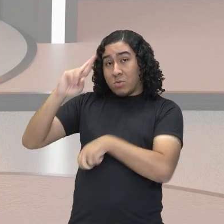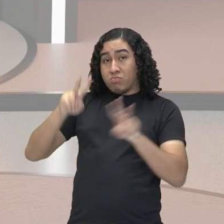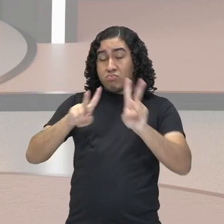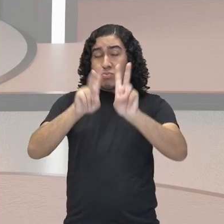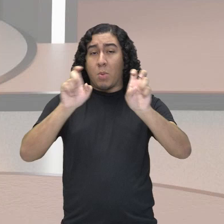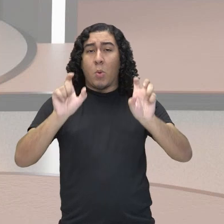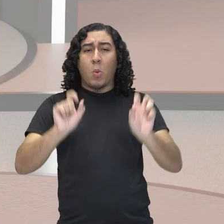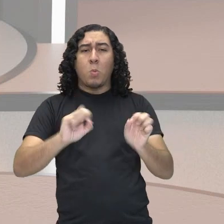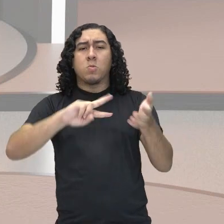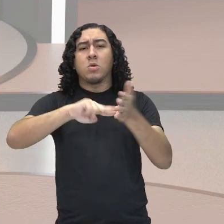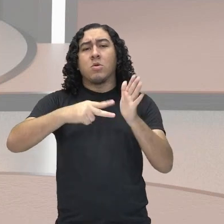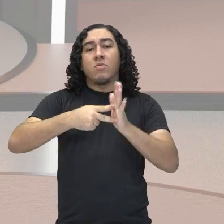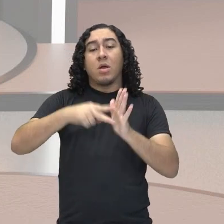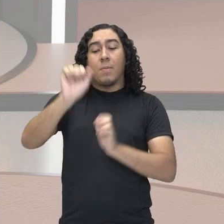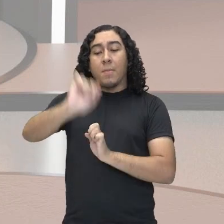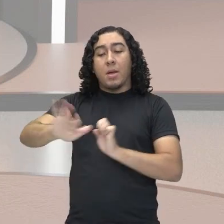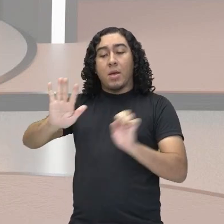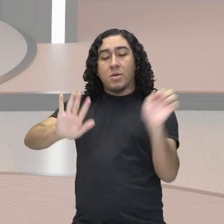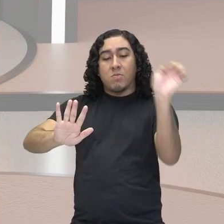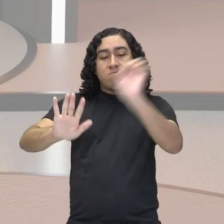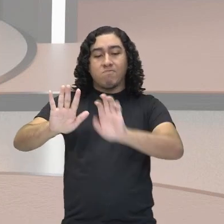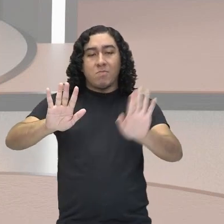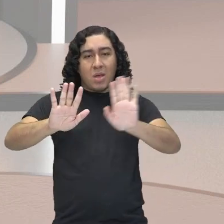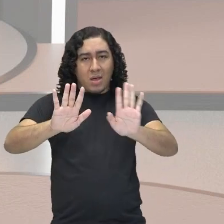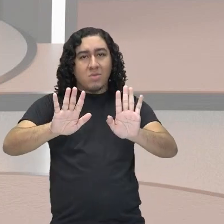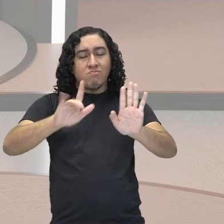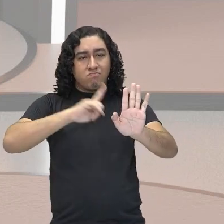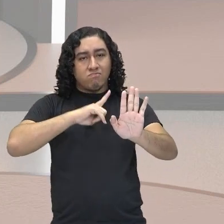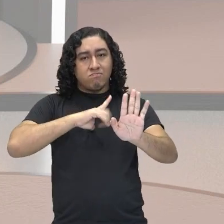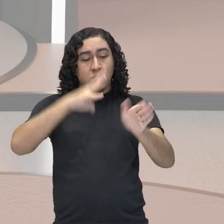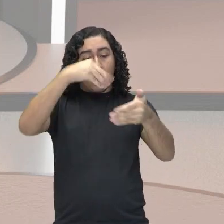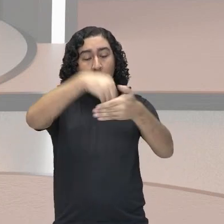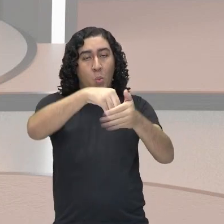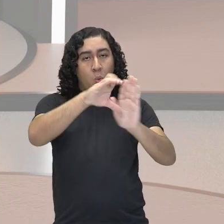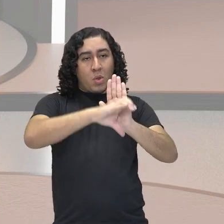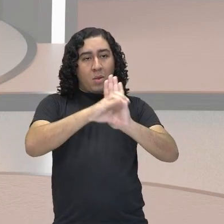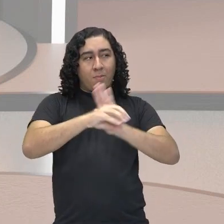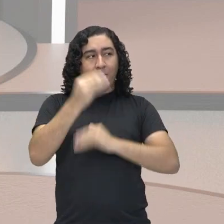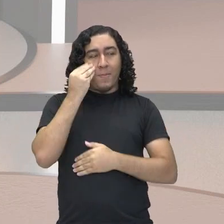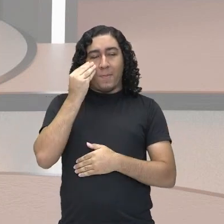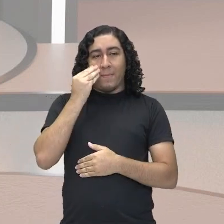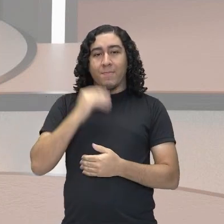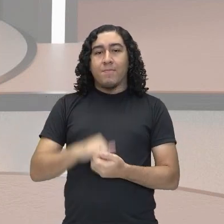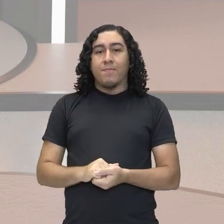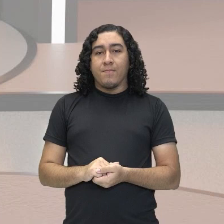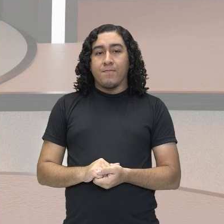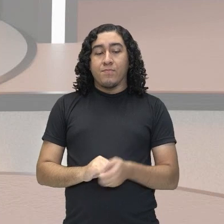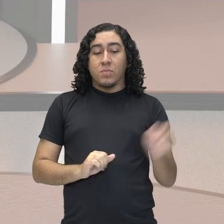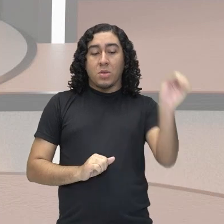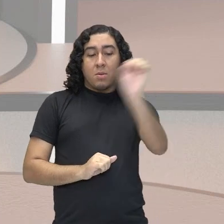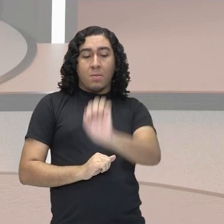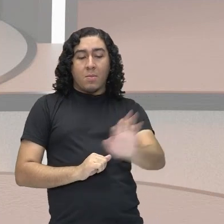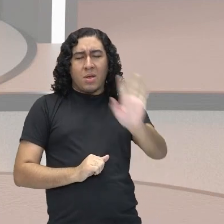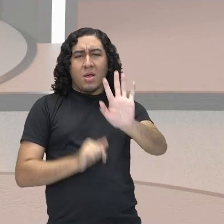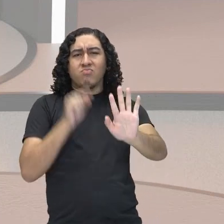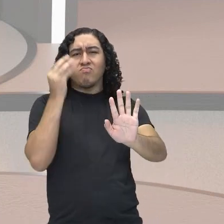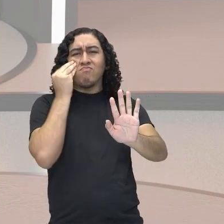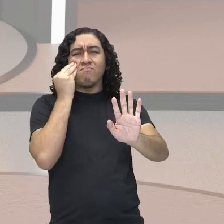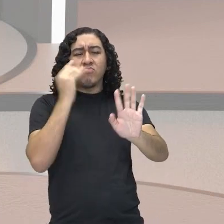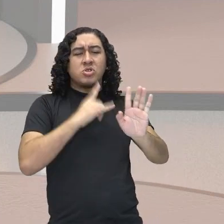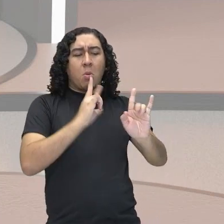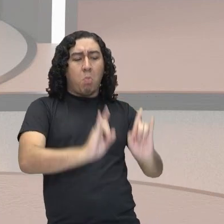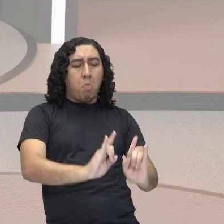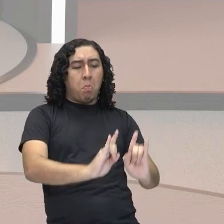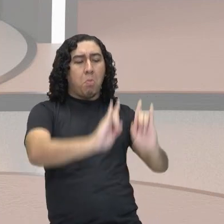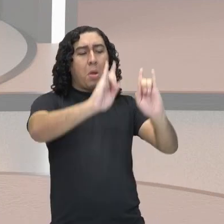o que esta ou estas imagens nos apresentam. Vamos lá. Do lado de lá, vejam bem lá, uma casa